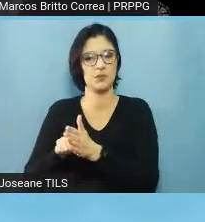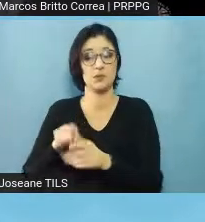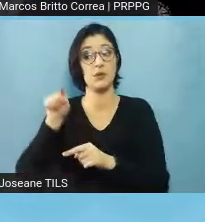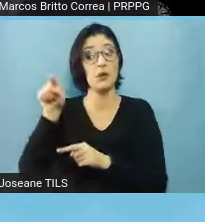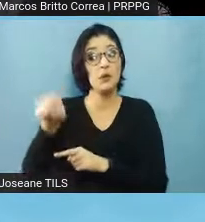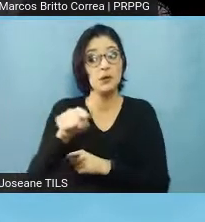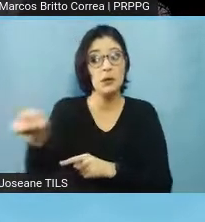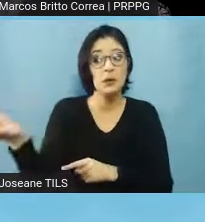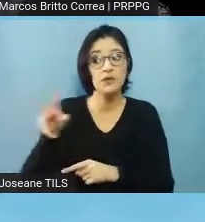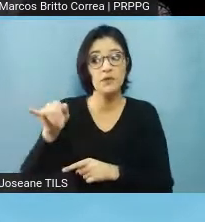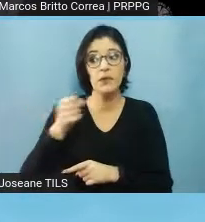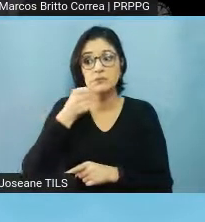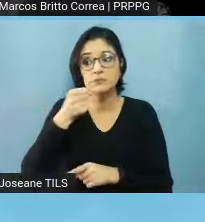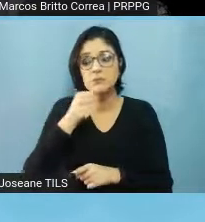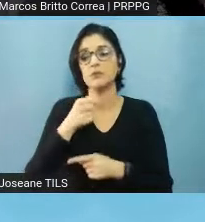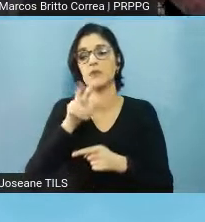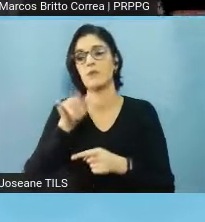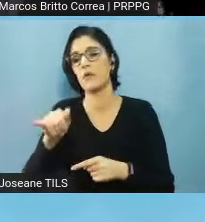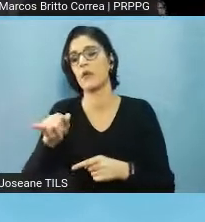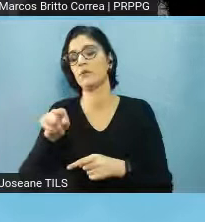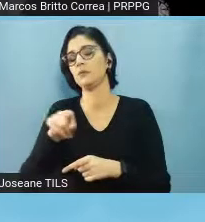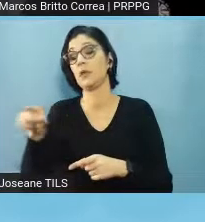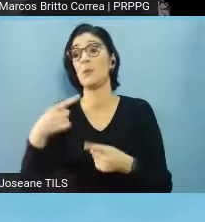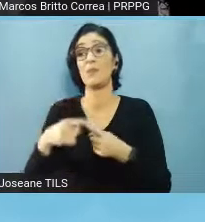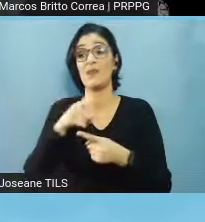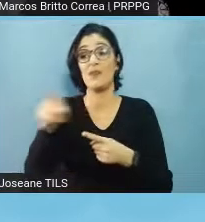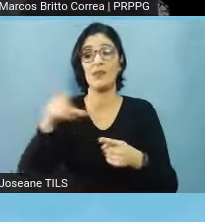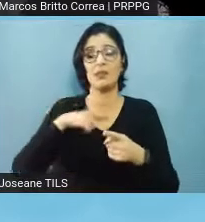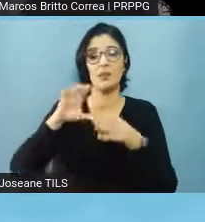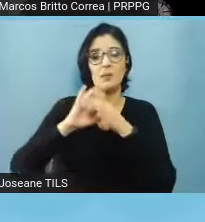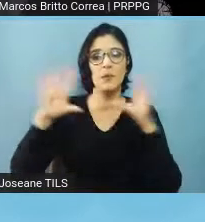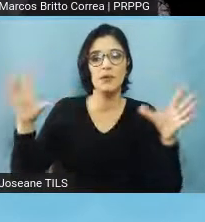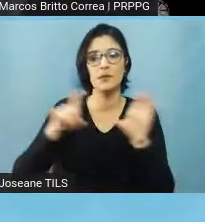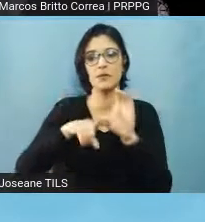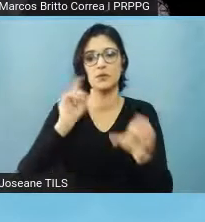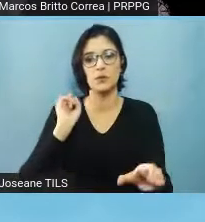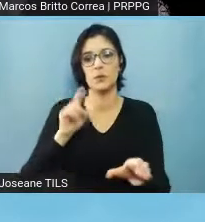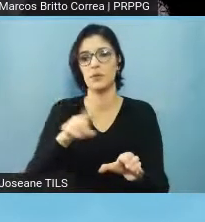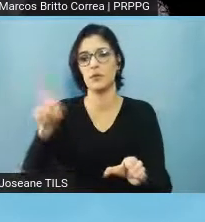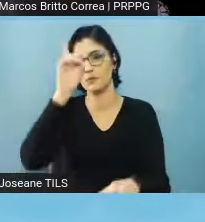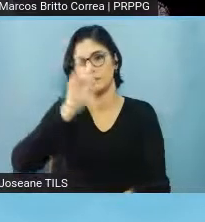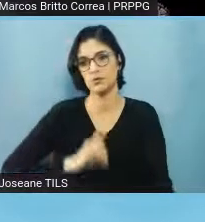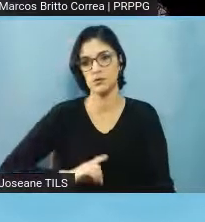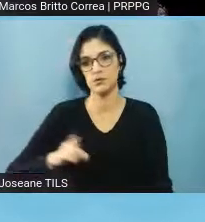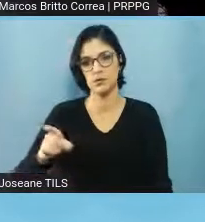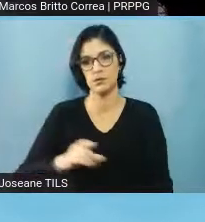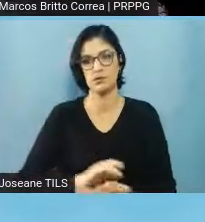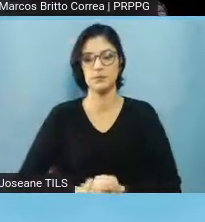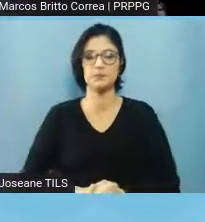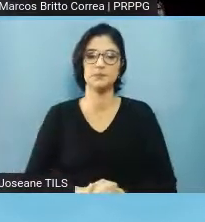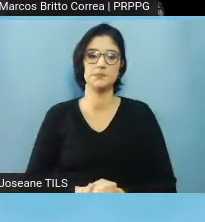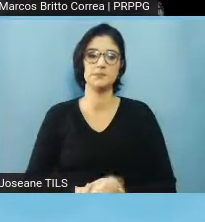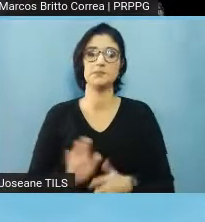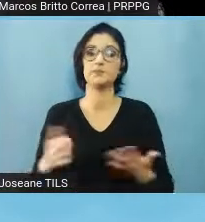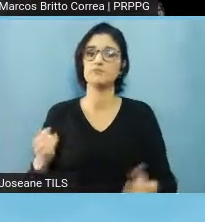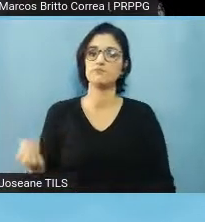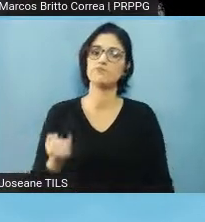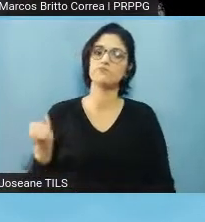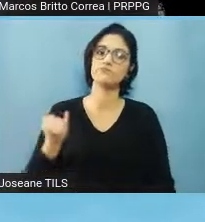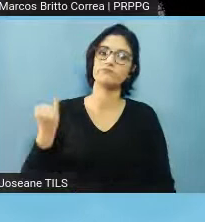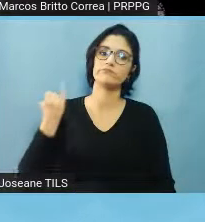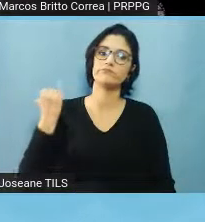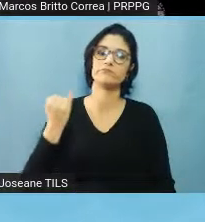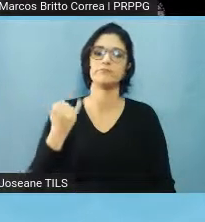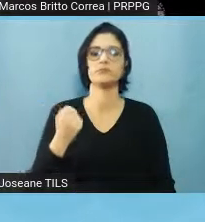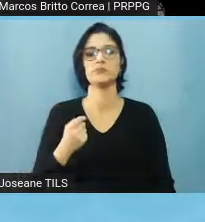respeitar justamente a sua autonomia, a sua liberdade, né, e os seus direitos, né, então extremamente importante, tá, o item